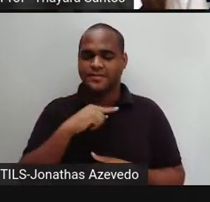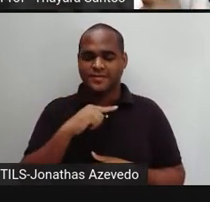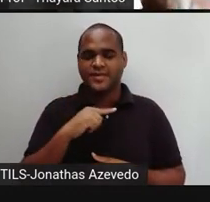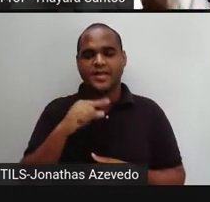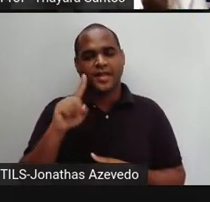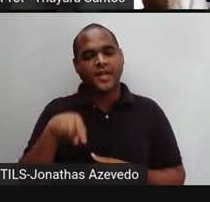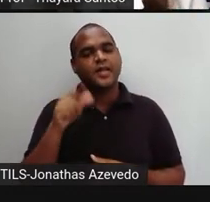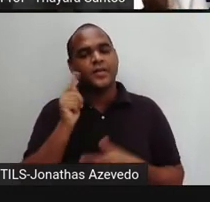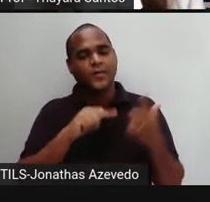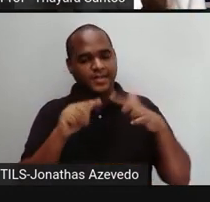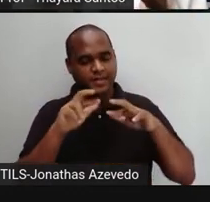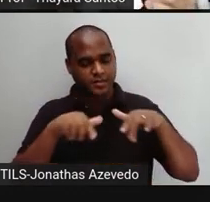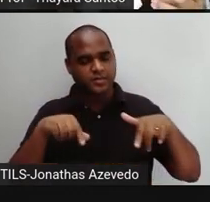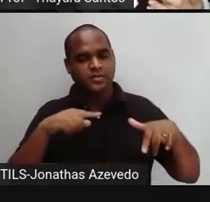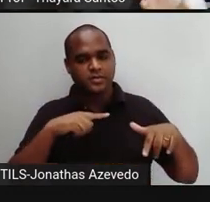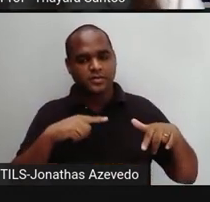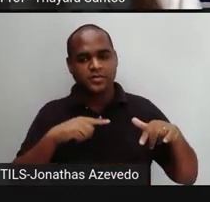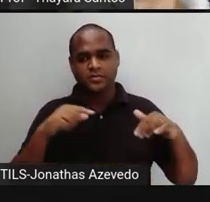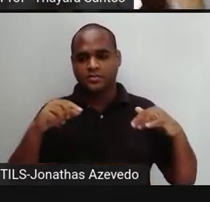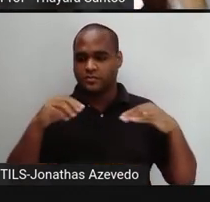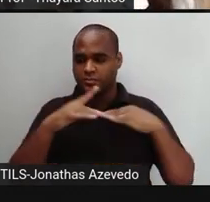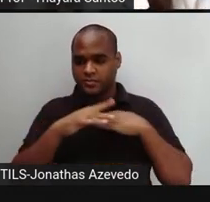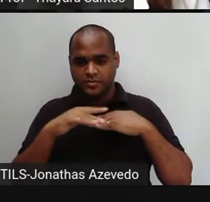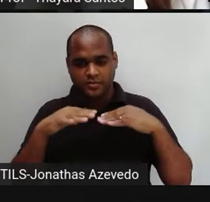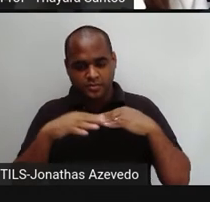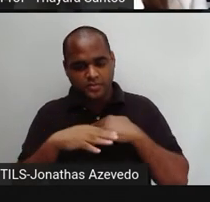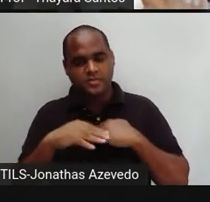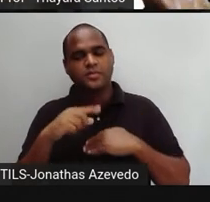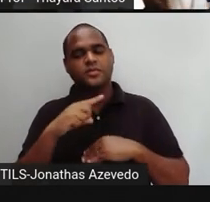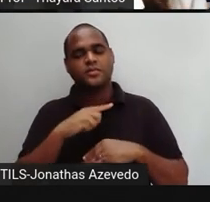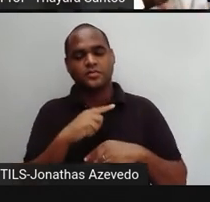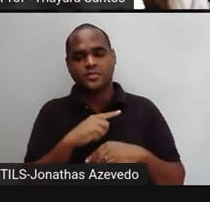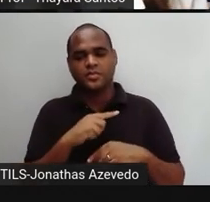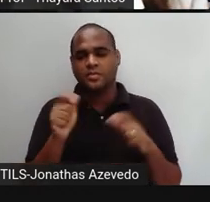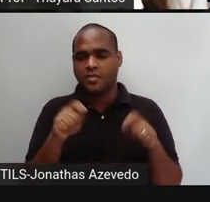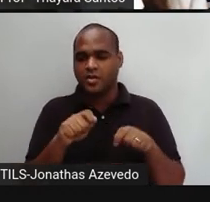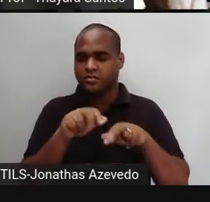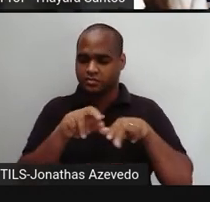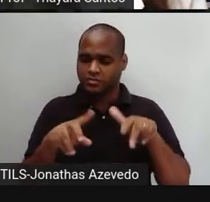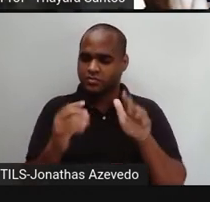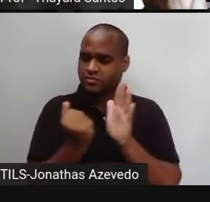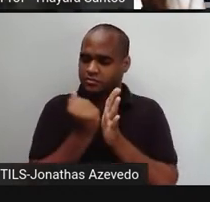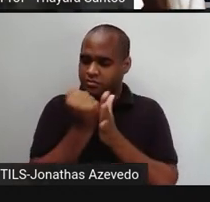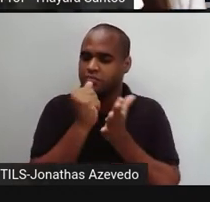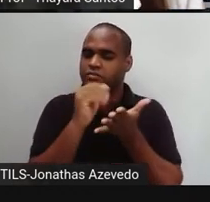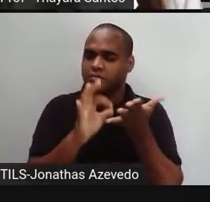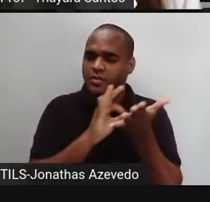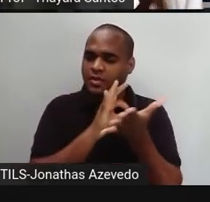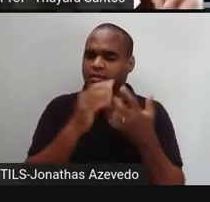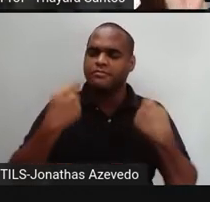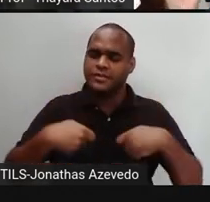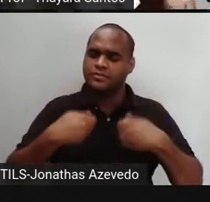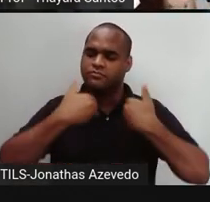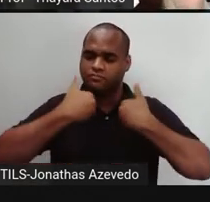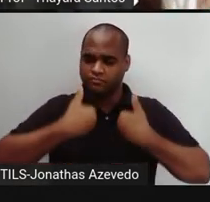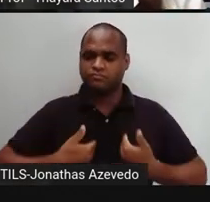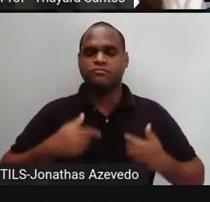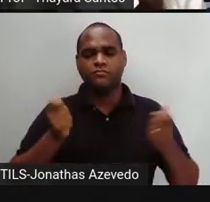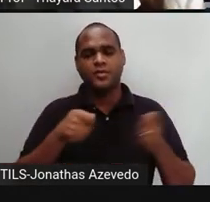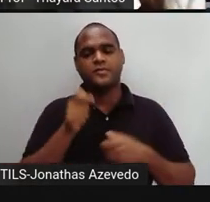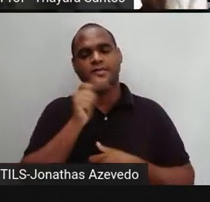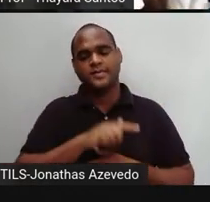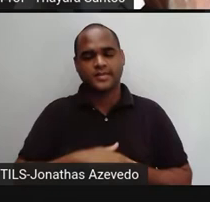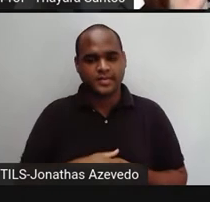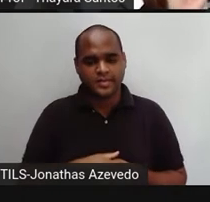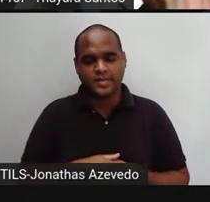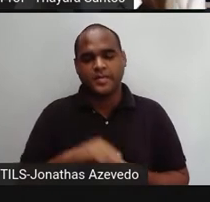encaminhar os nutrientes e tudo mais que as células precisam no nosso corpo. Então, no caso do